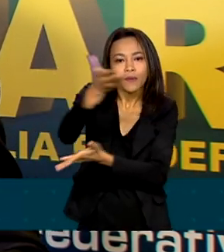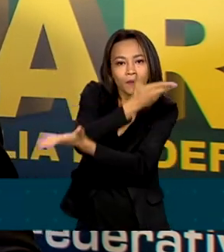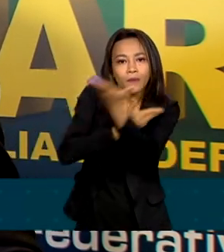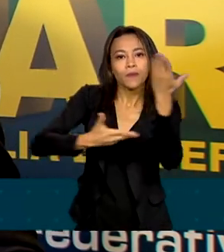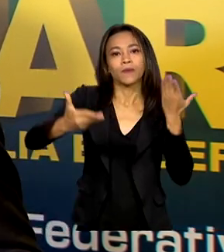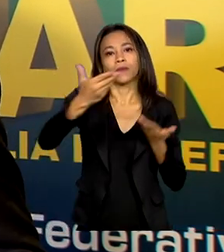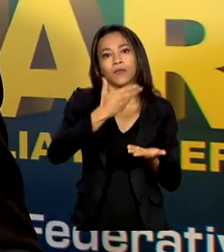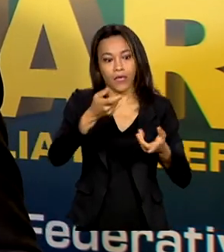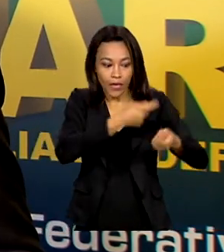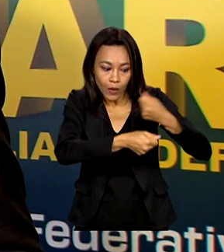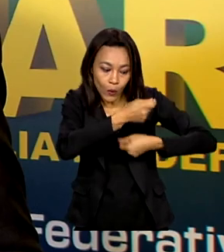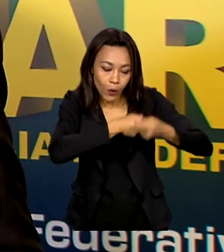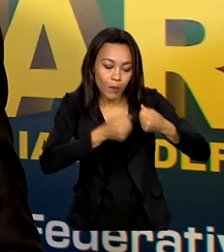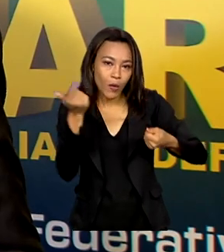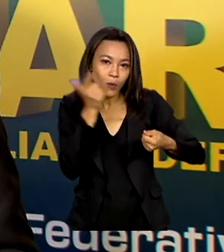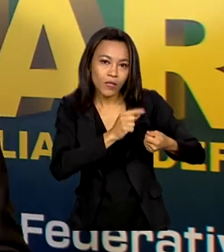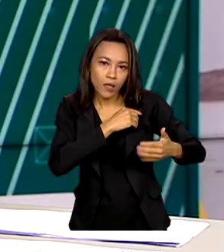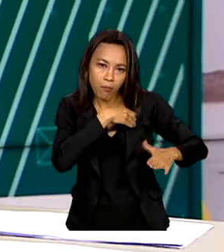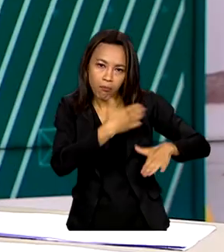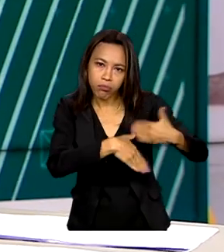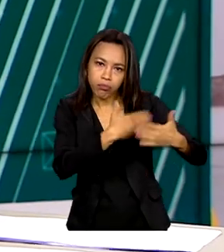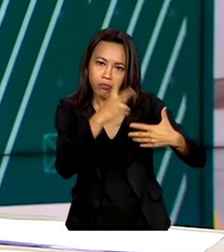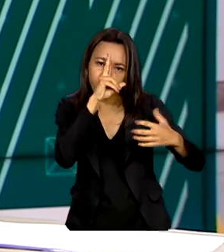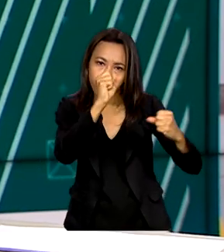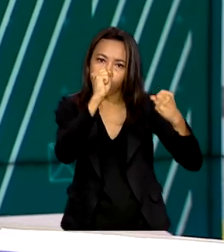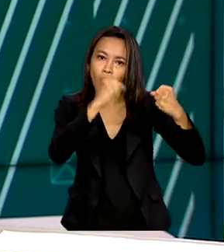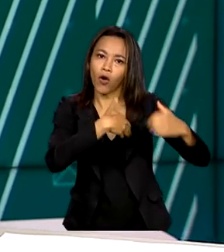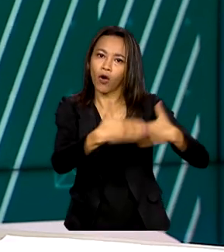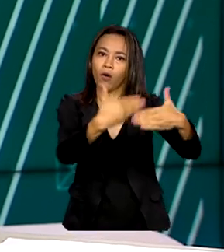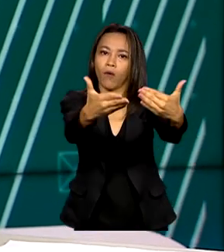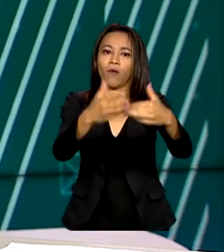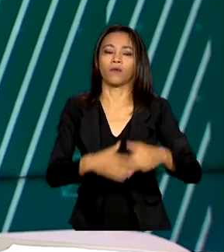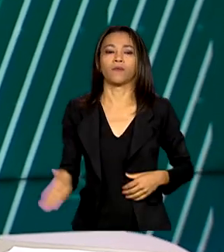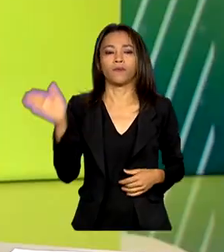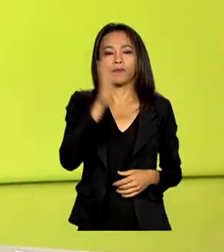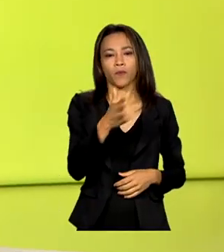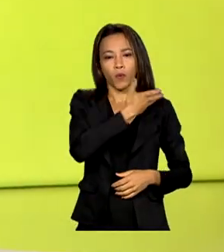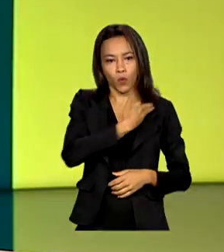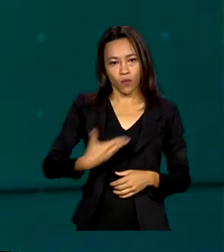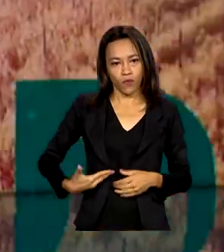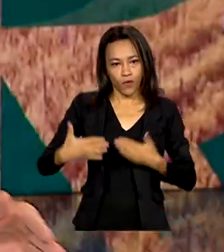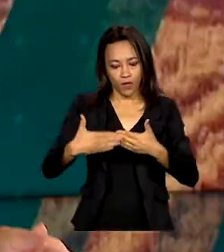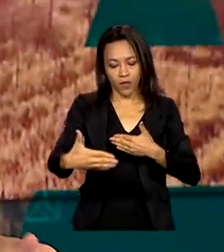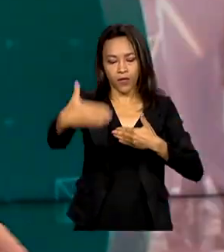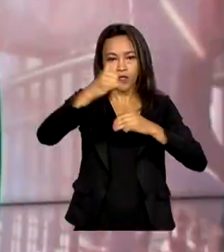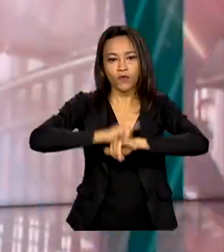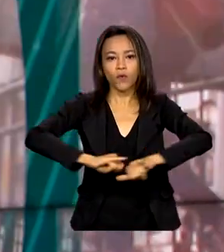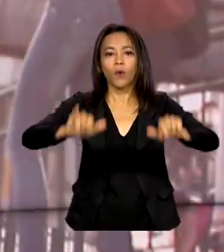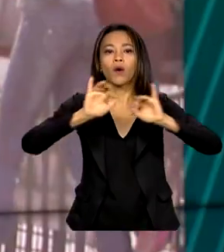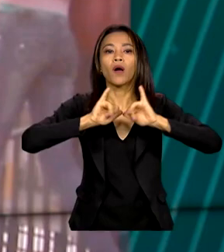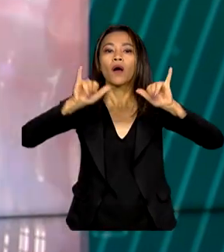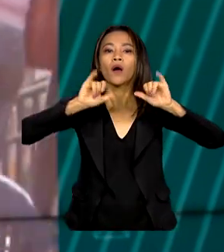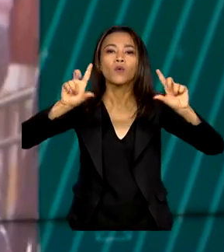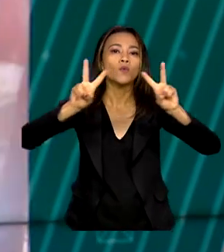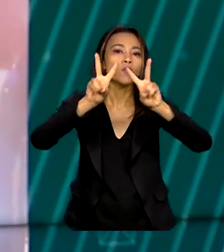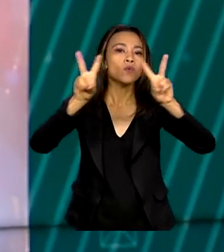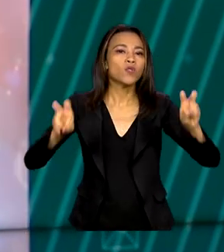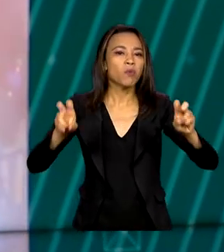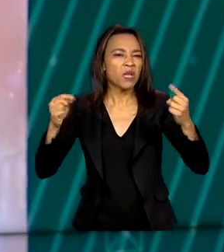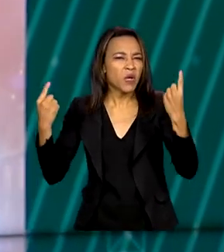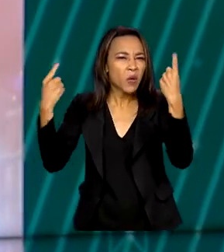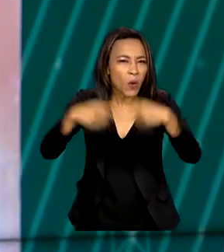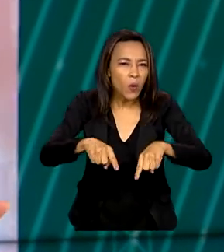economia crescer mais forte. O governo lançou uma campanha para identificar e combater as notícias